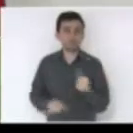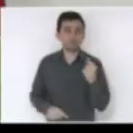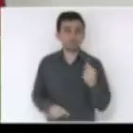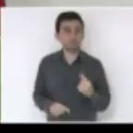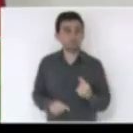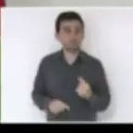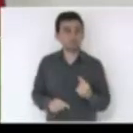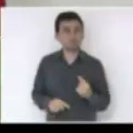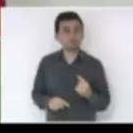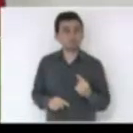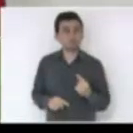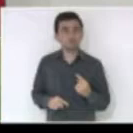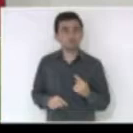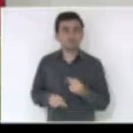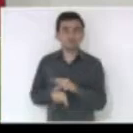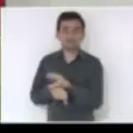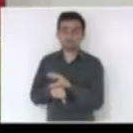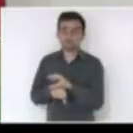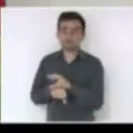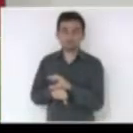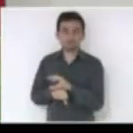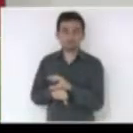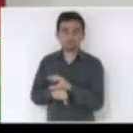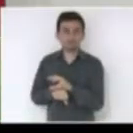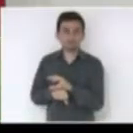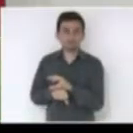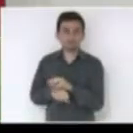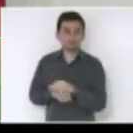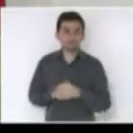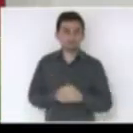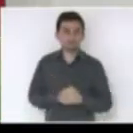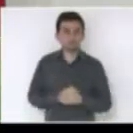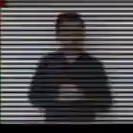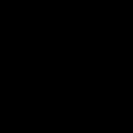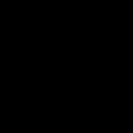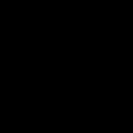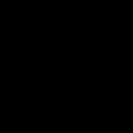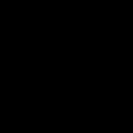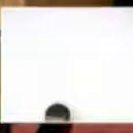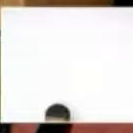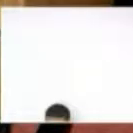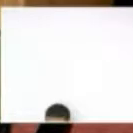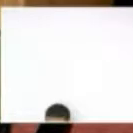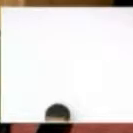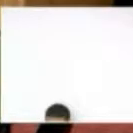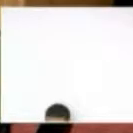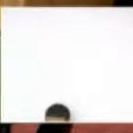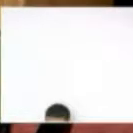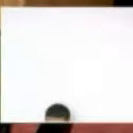à Constituição. Claro que aqui, nós temos pouco tempo para...